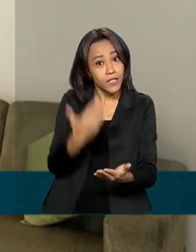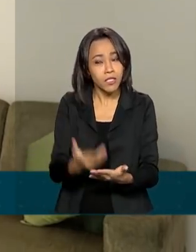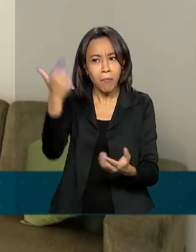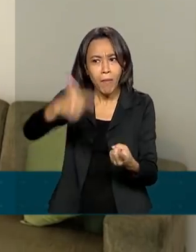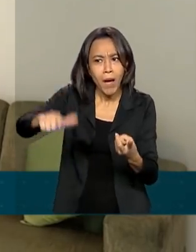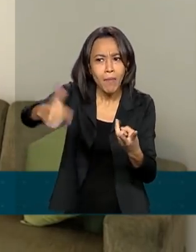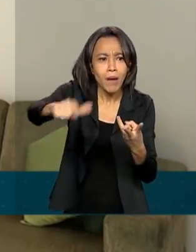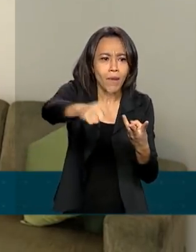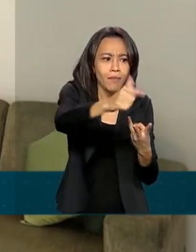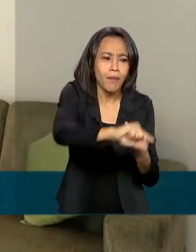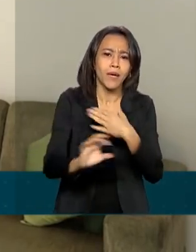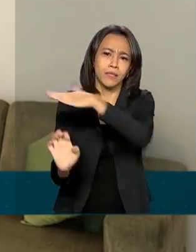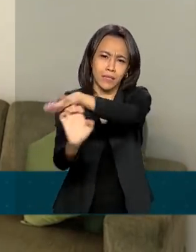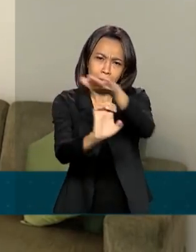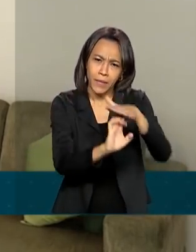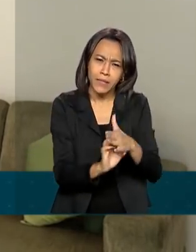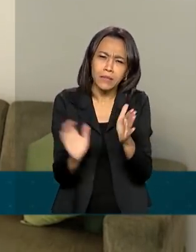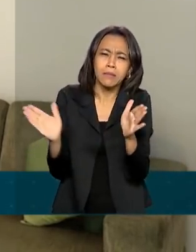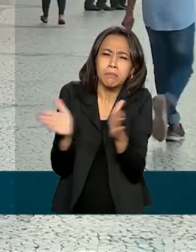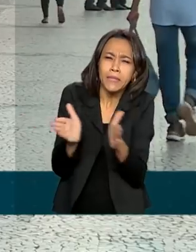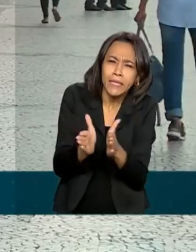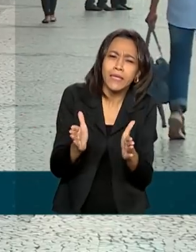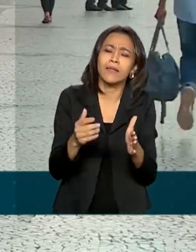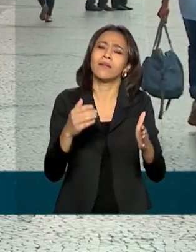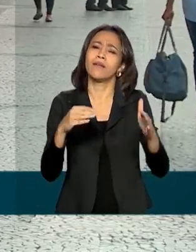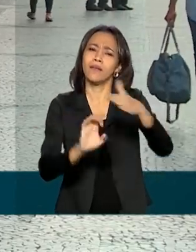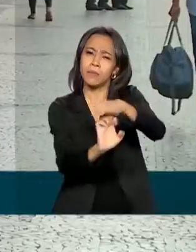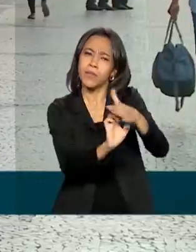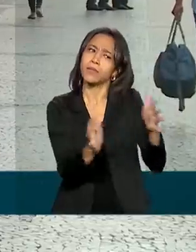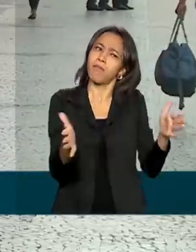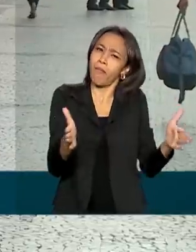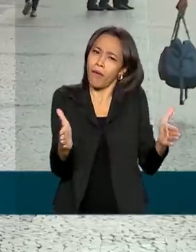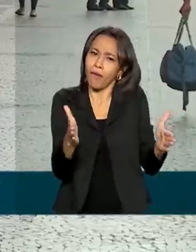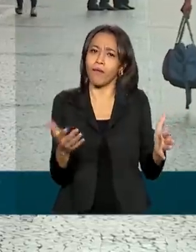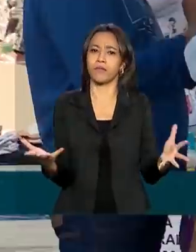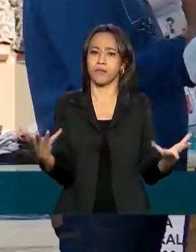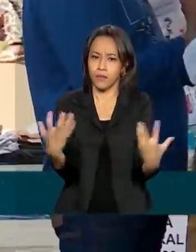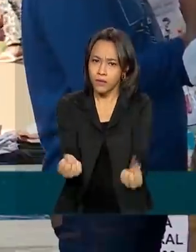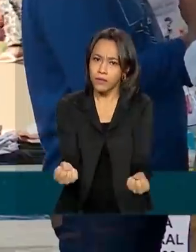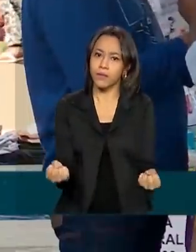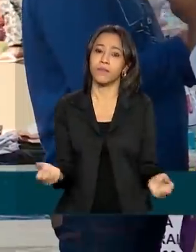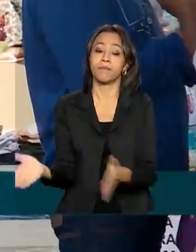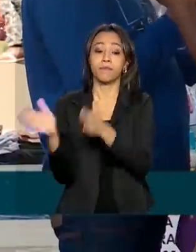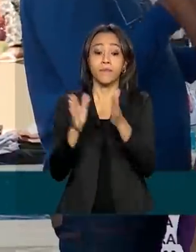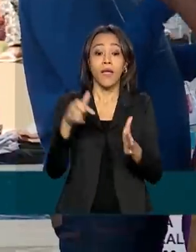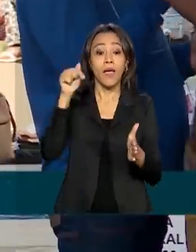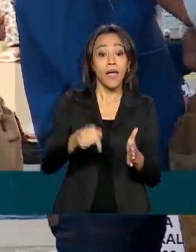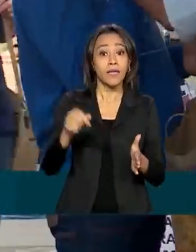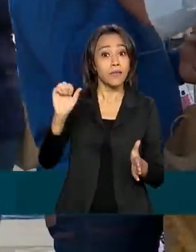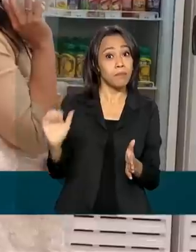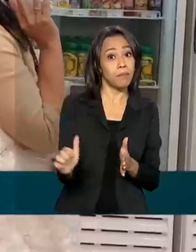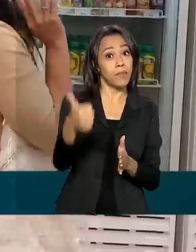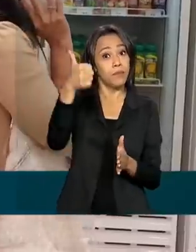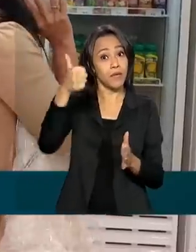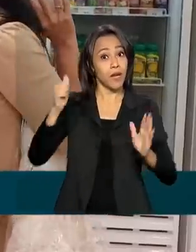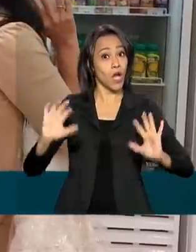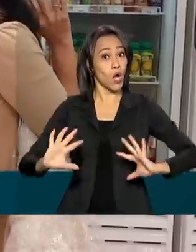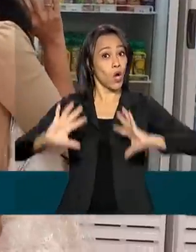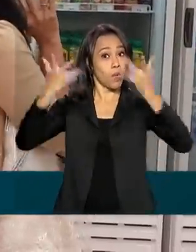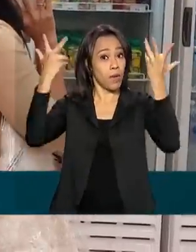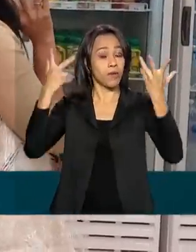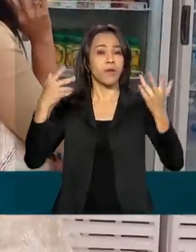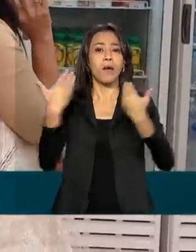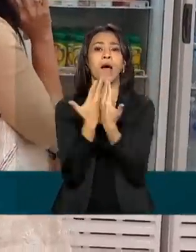pequeno e médio empresários. Essa será a primeira data comemorativa do varejo após a